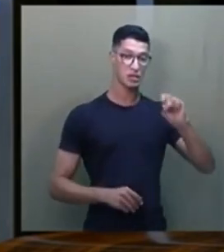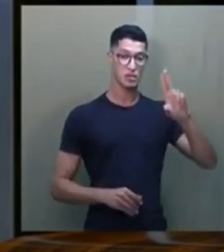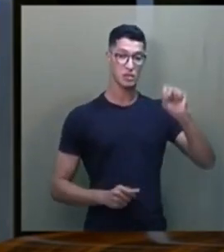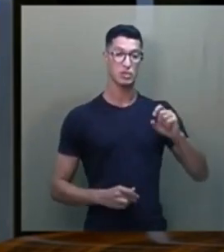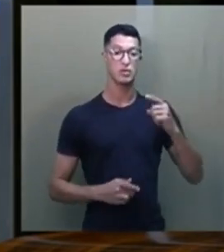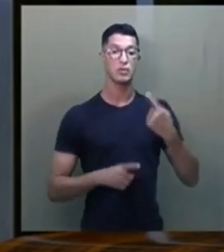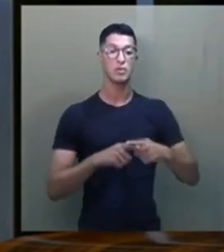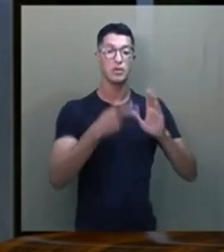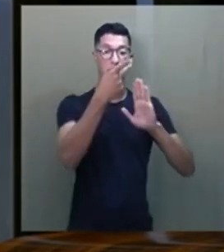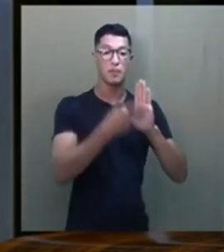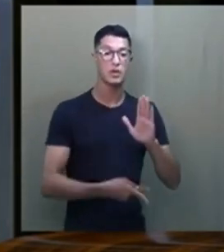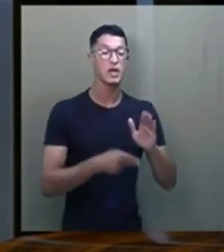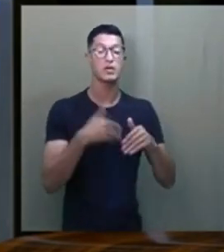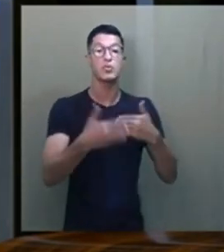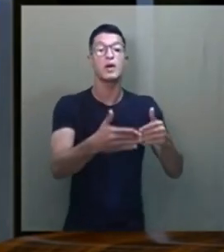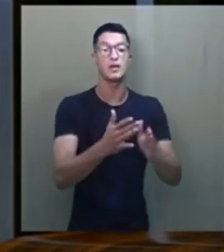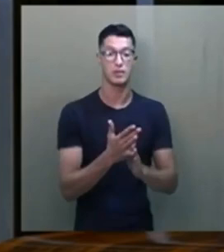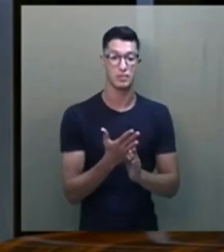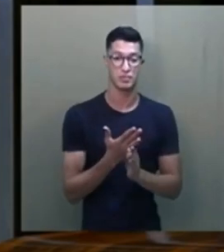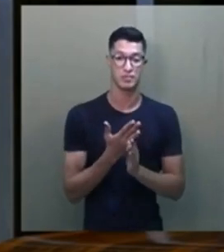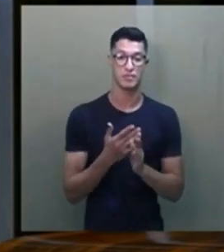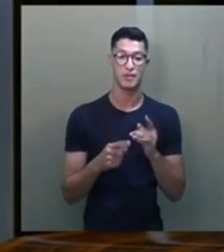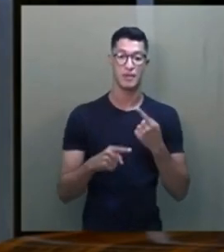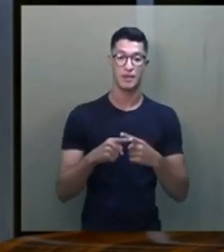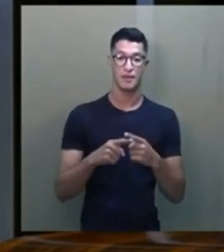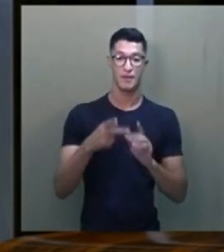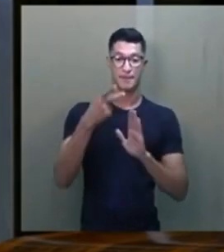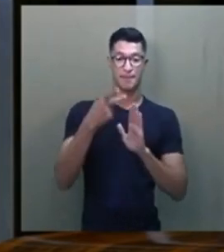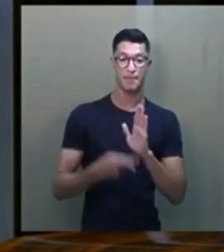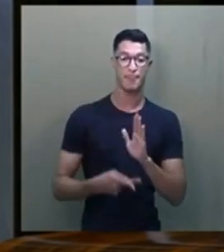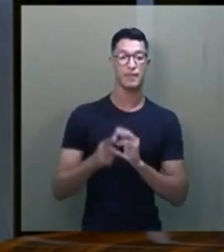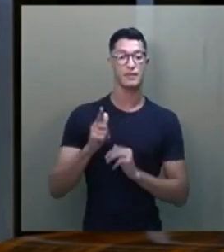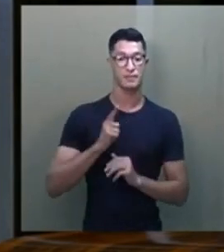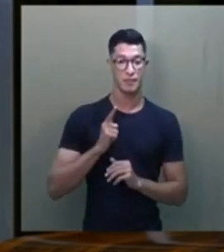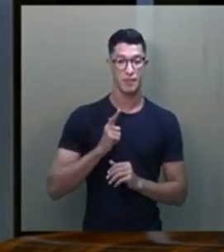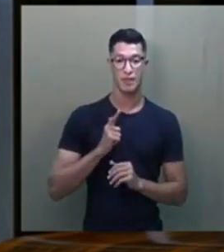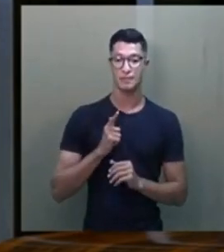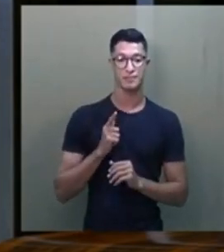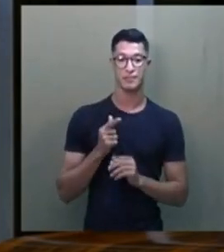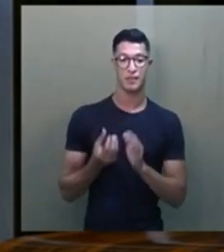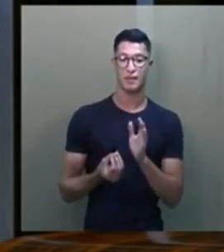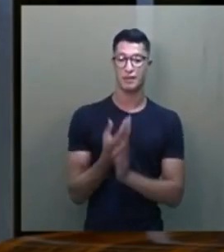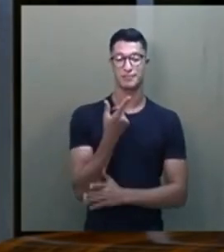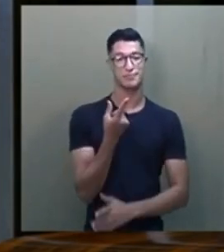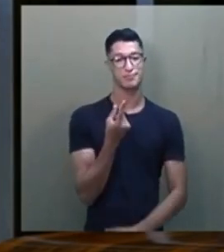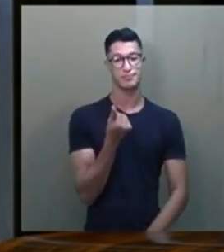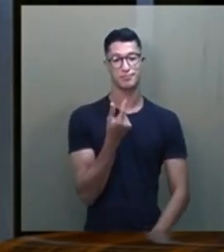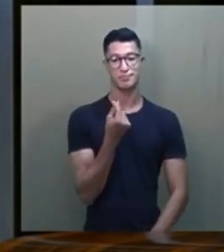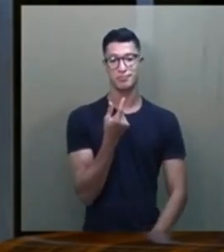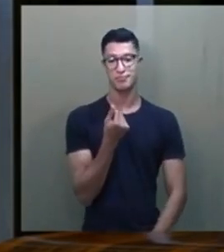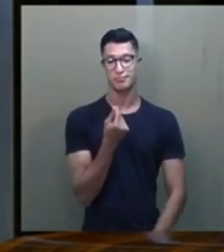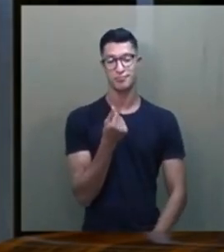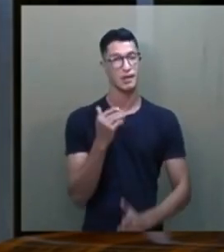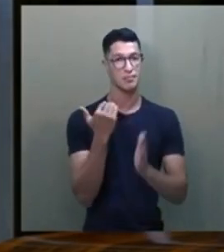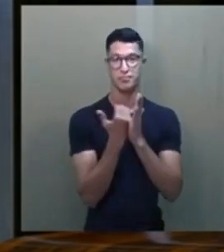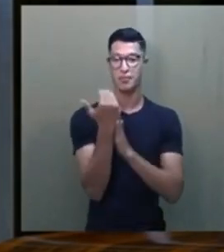Por que esse projeto de lei não anda? Porque esse projeto de lei não gera lucro exorbitante.